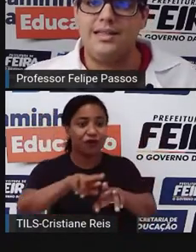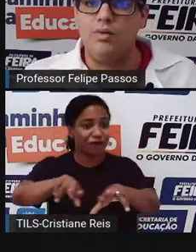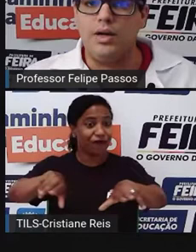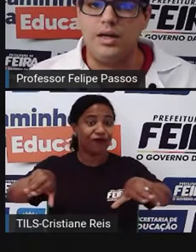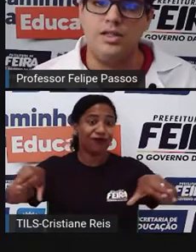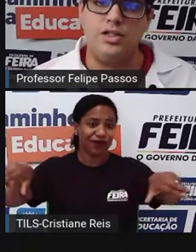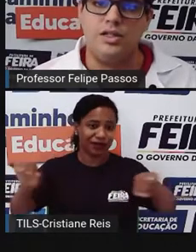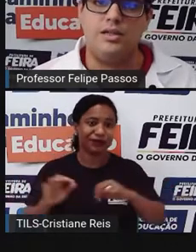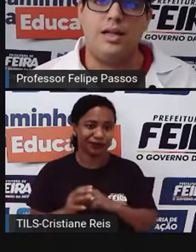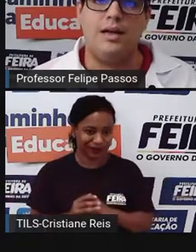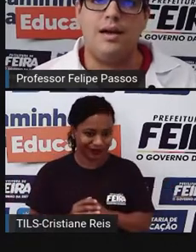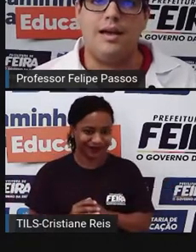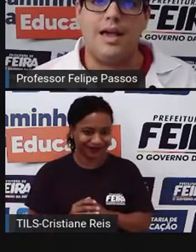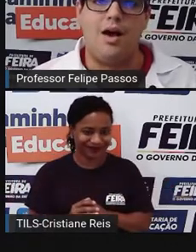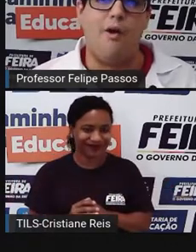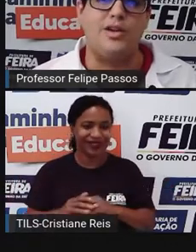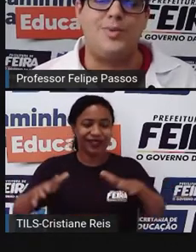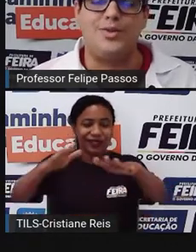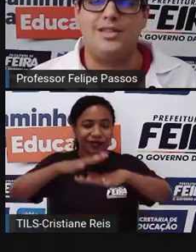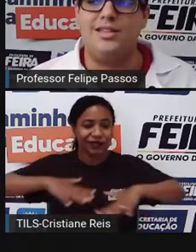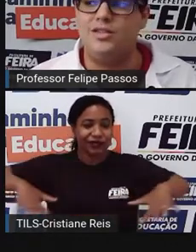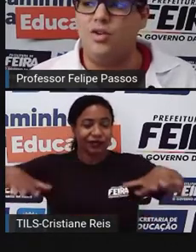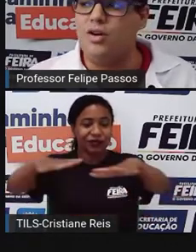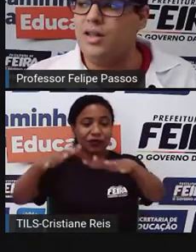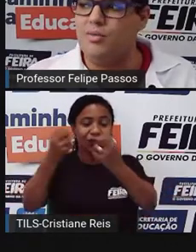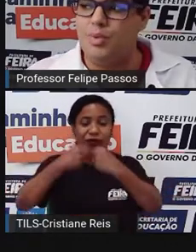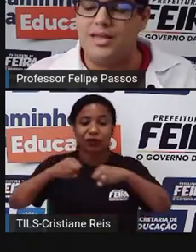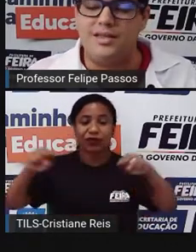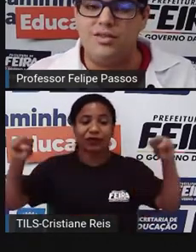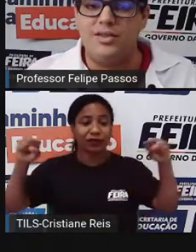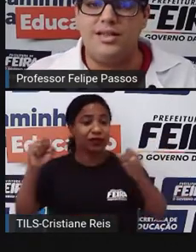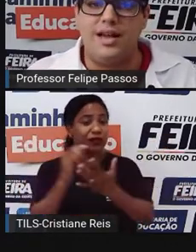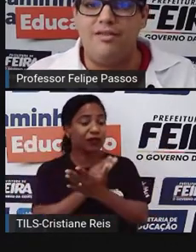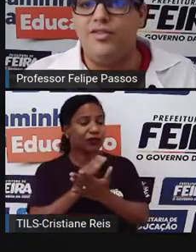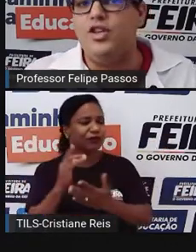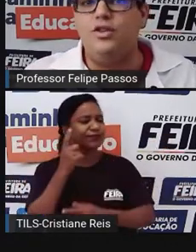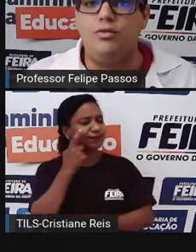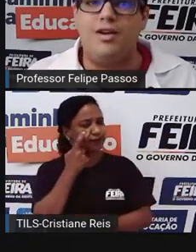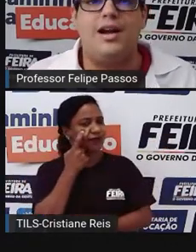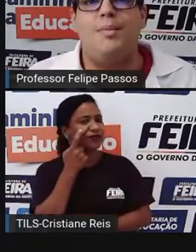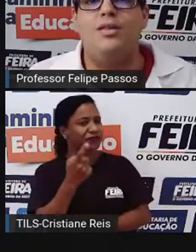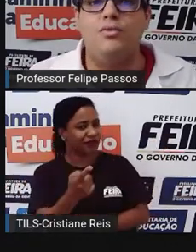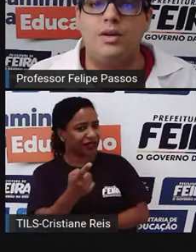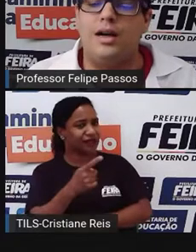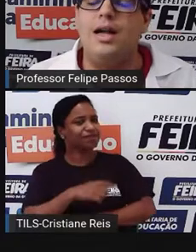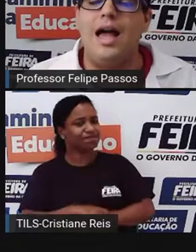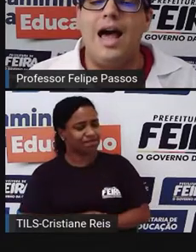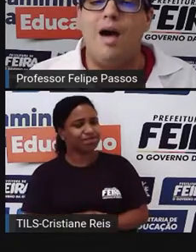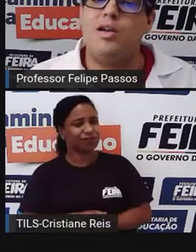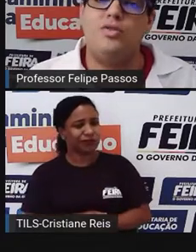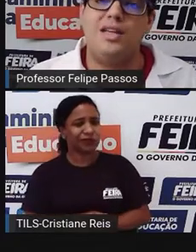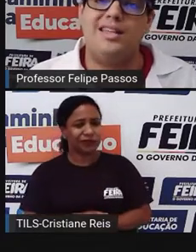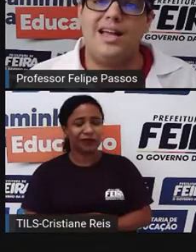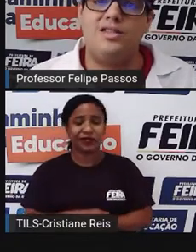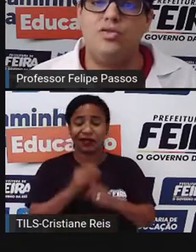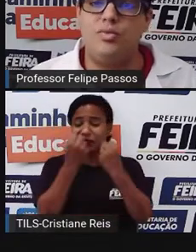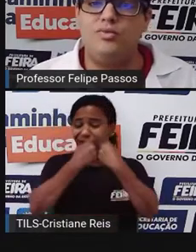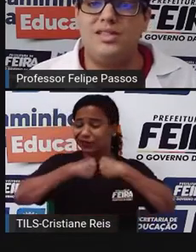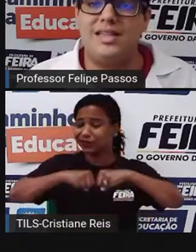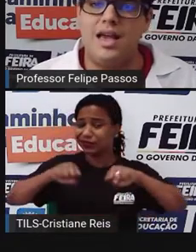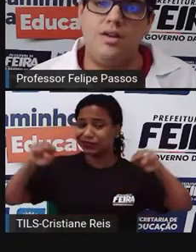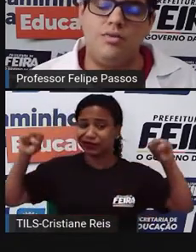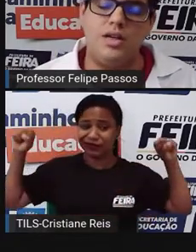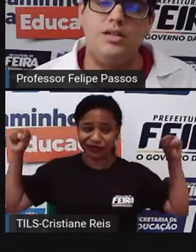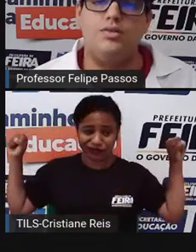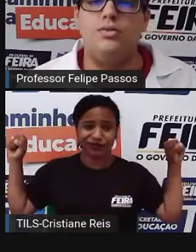de ser assim tão grande, né? Que algumas pessoas às olhem e pensem, nossa, é infinito, não vai acabar nunca. A Amazônia, ela está sob